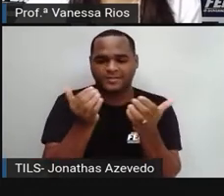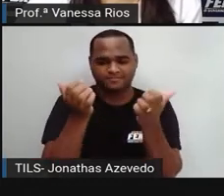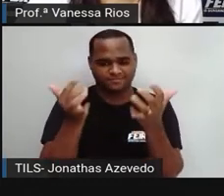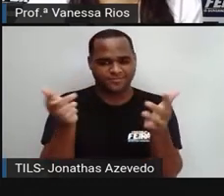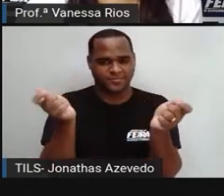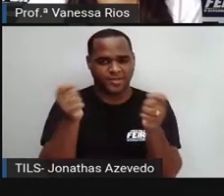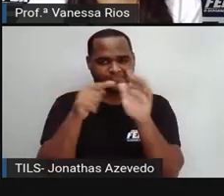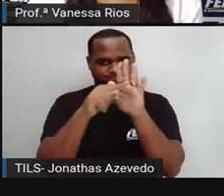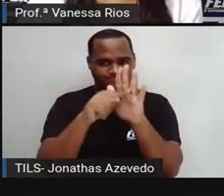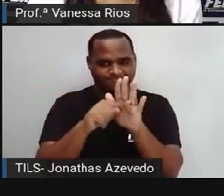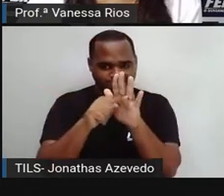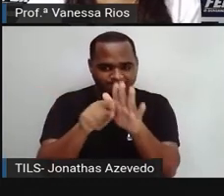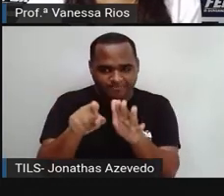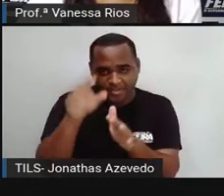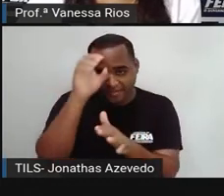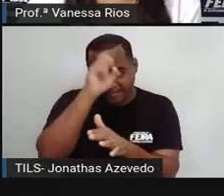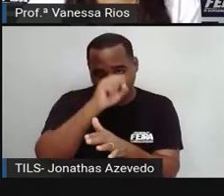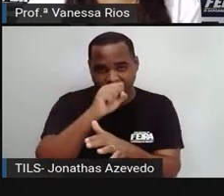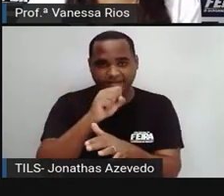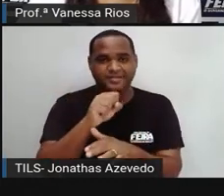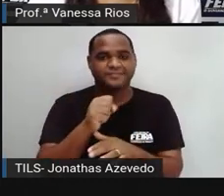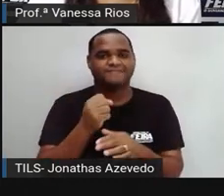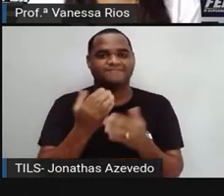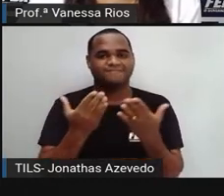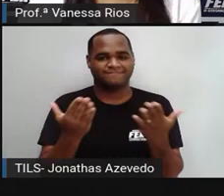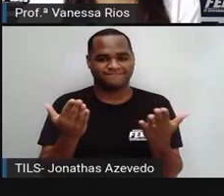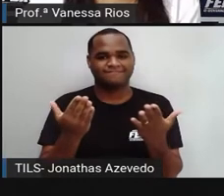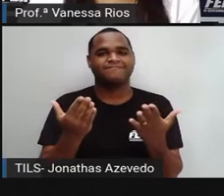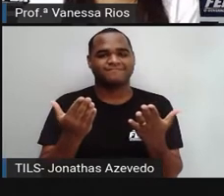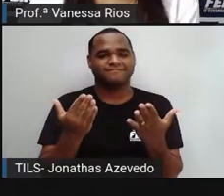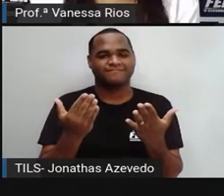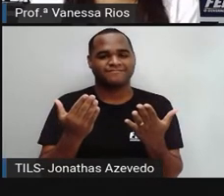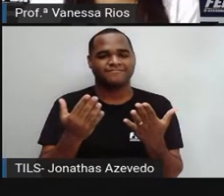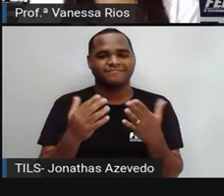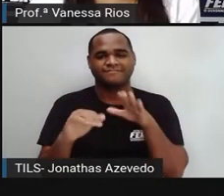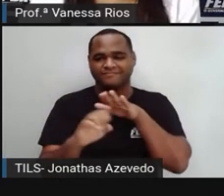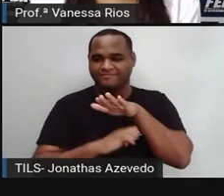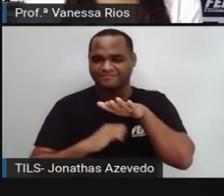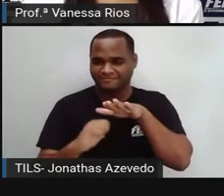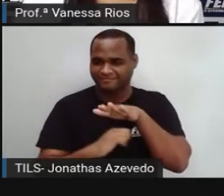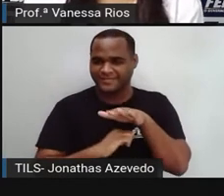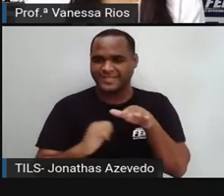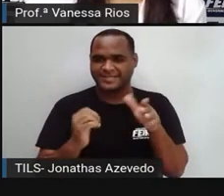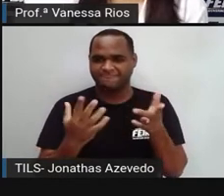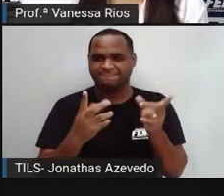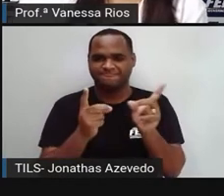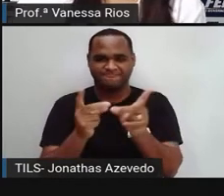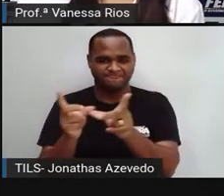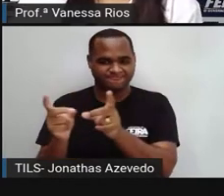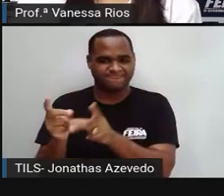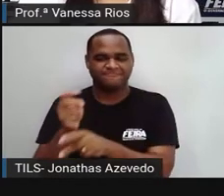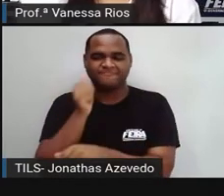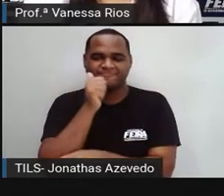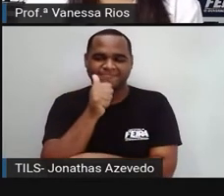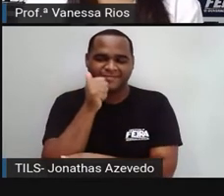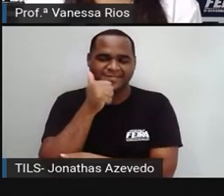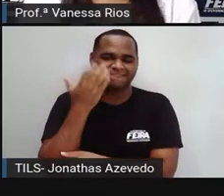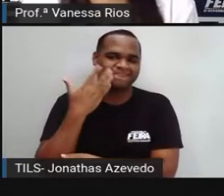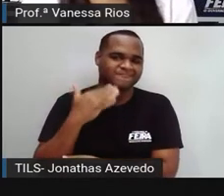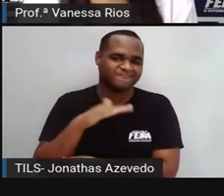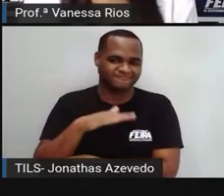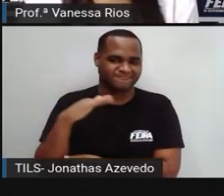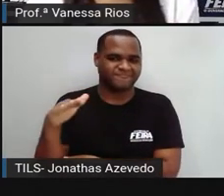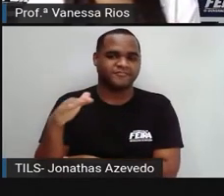Olha só, o Super Business Girl. Olha só, aos cinco anos,